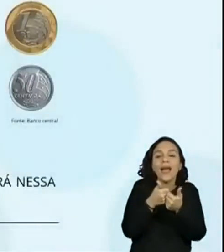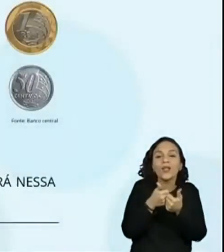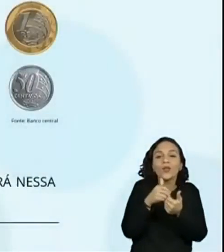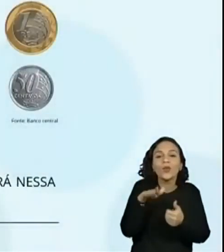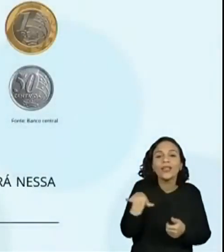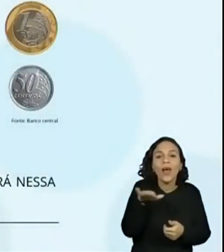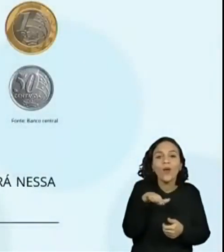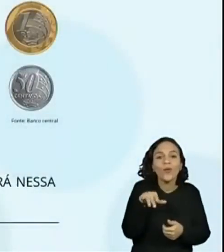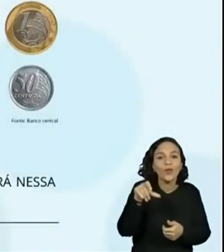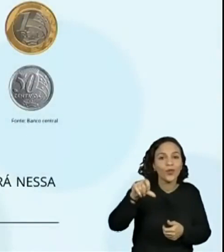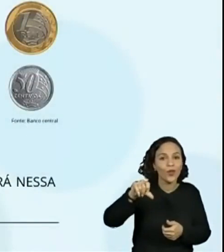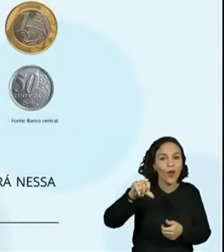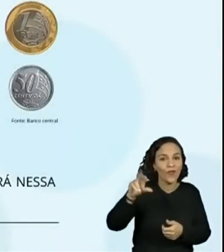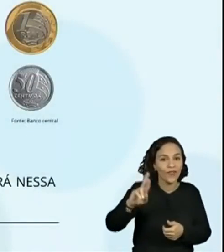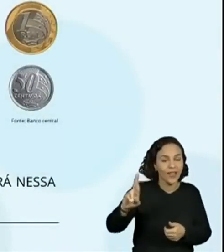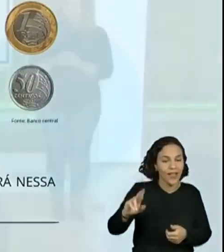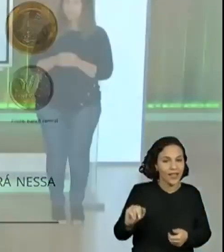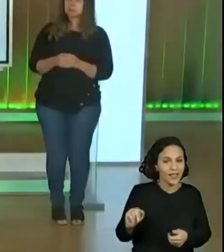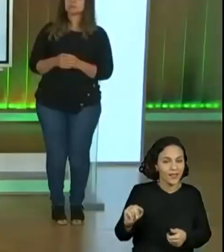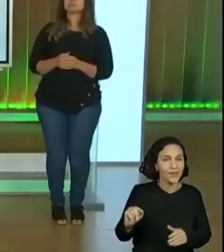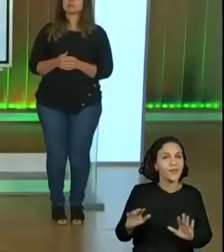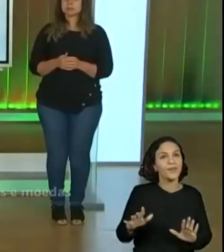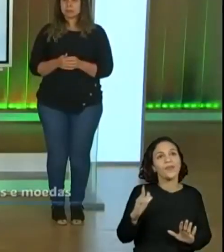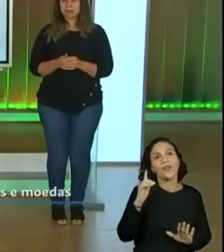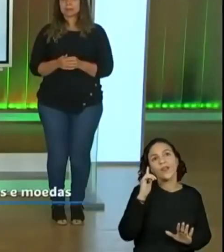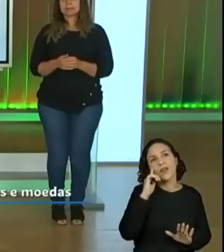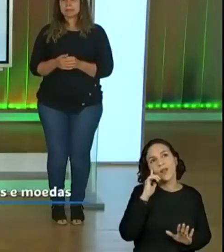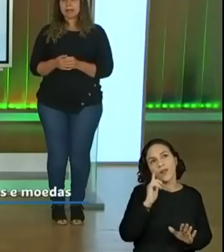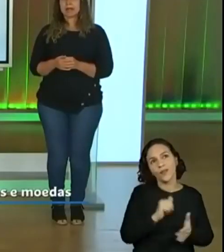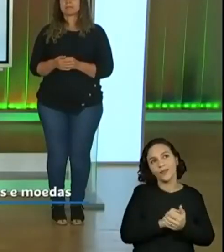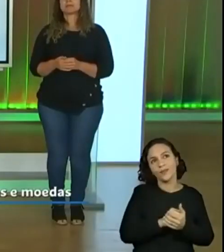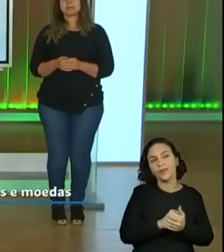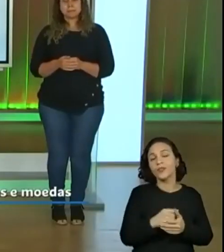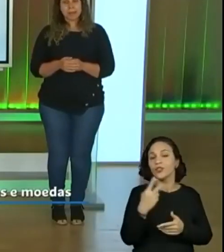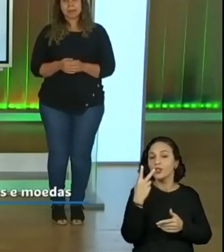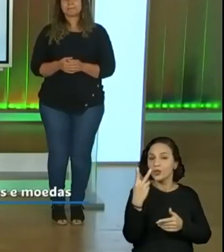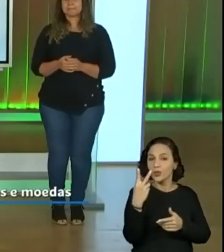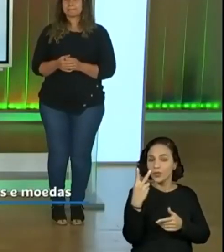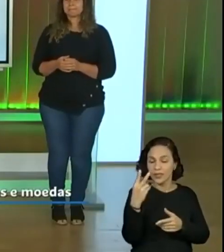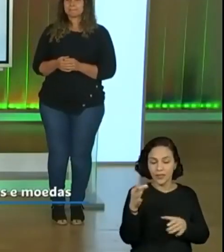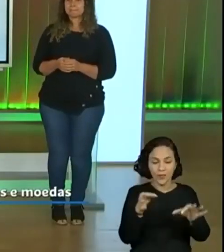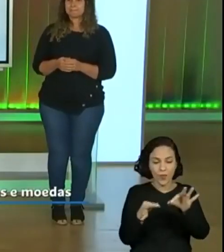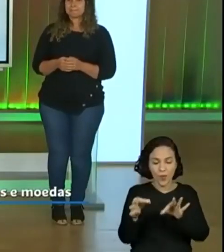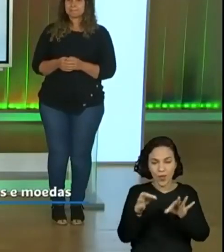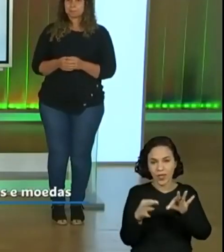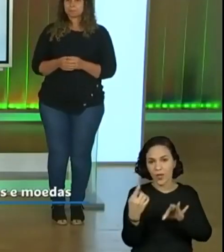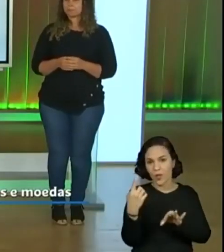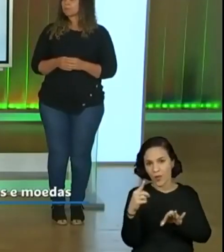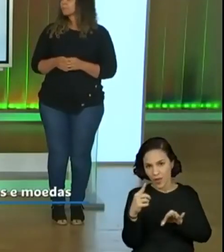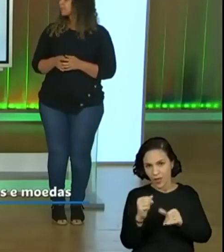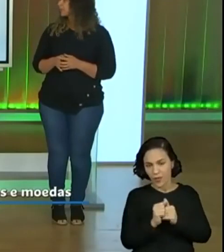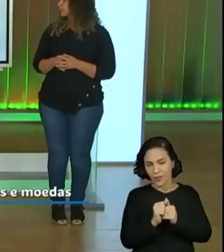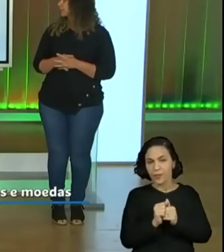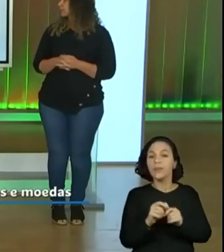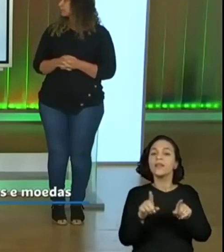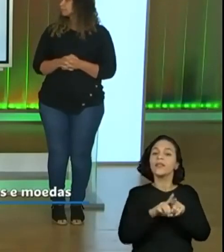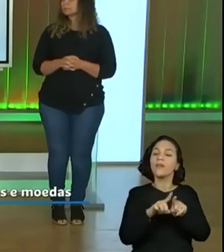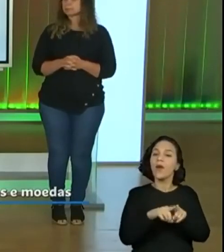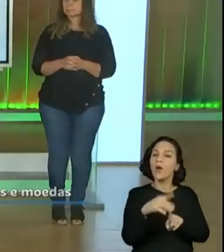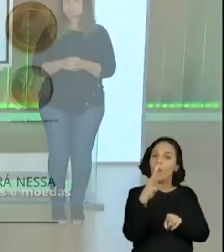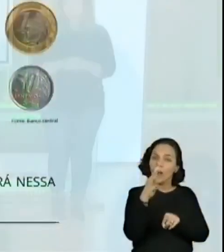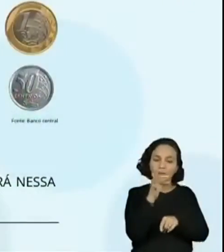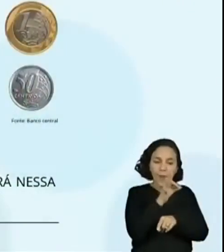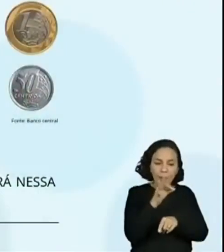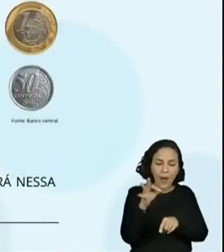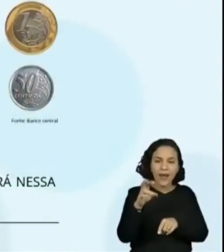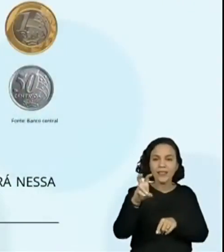Juntou duas moedas de um real e quatro moedas de cinquenta centavos. Também. Então, olha só, aqui eu tenho